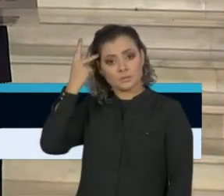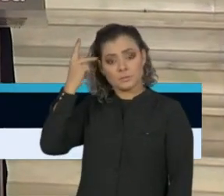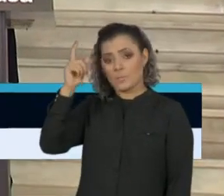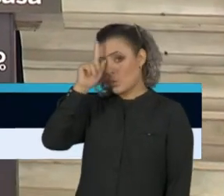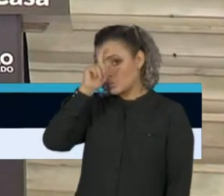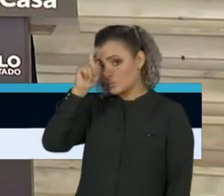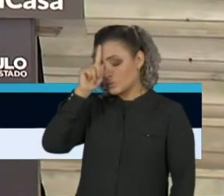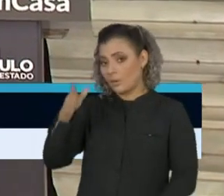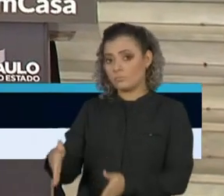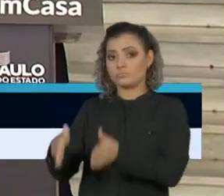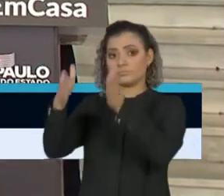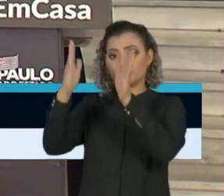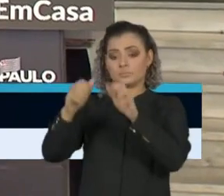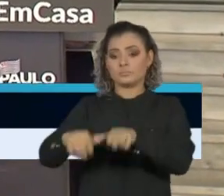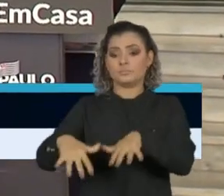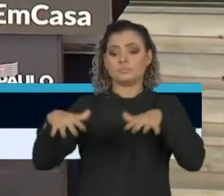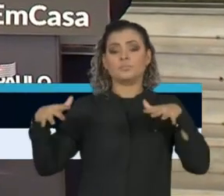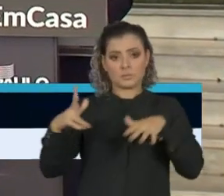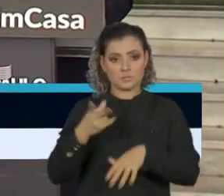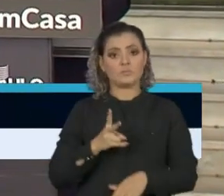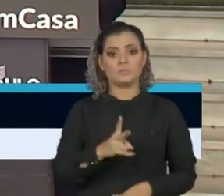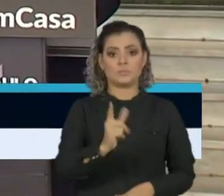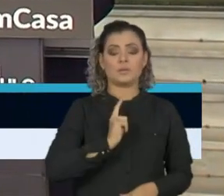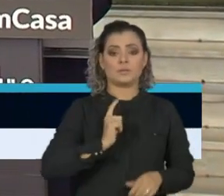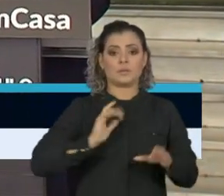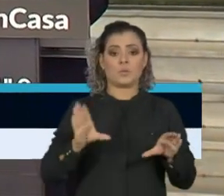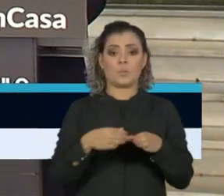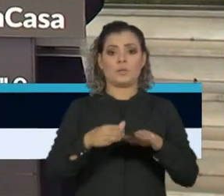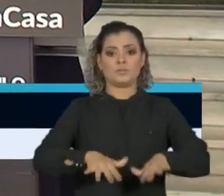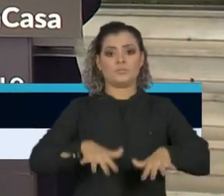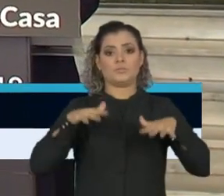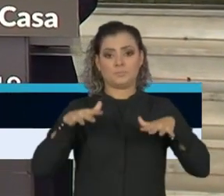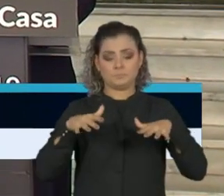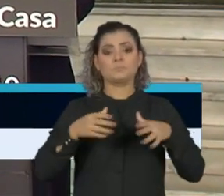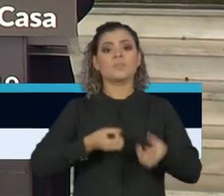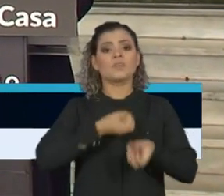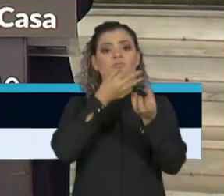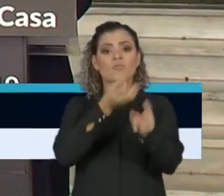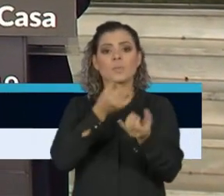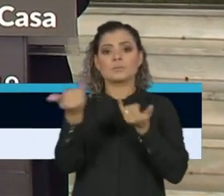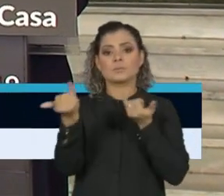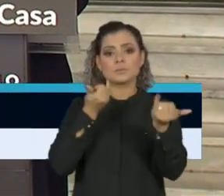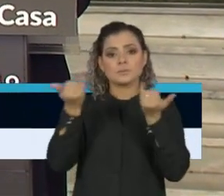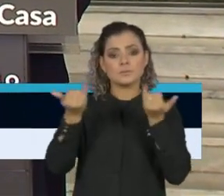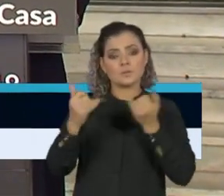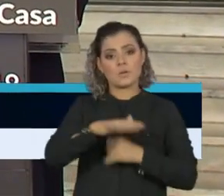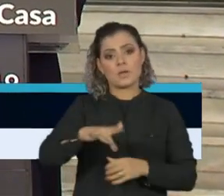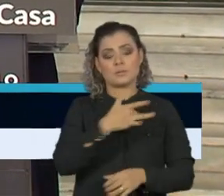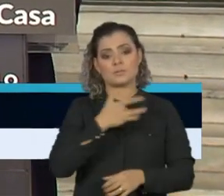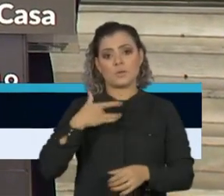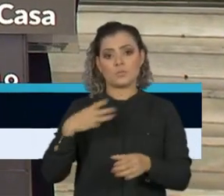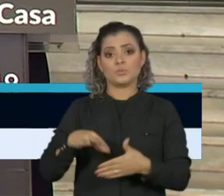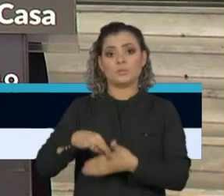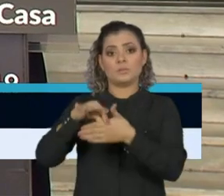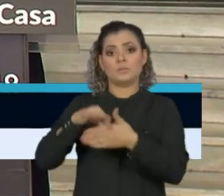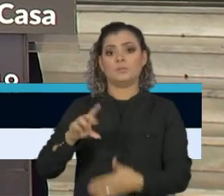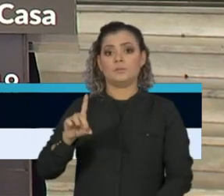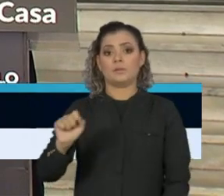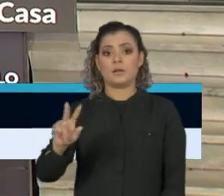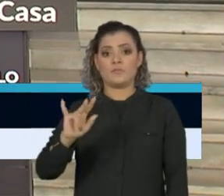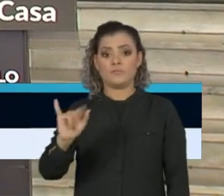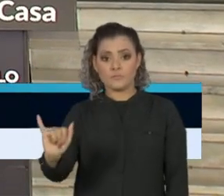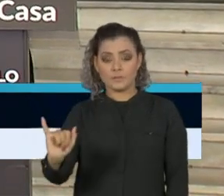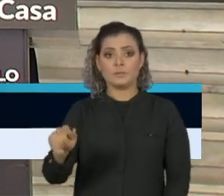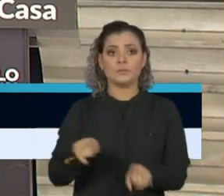Convenções Rebouças, uma coletiva de imprensa com os membros do Comitê de Saúde, liderados pelo doutor Davi Uip